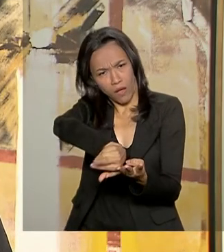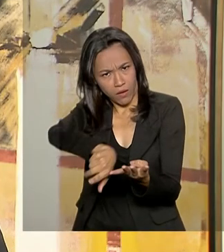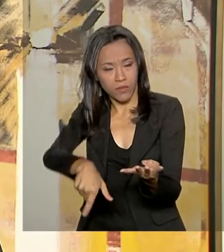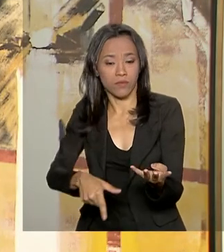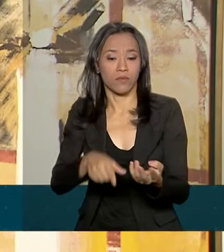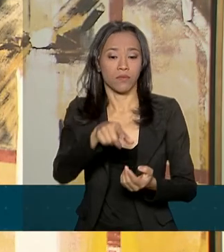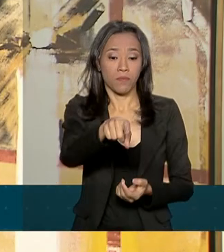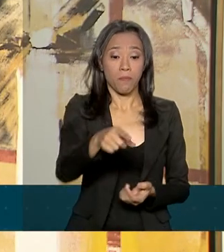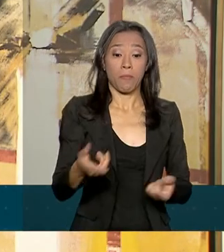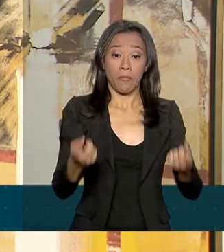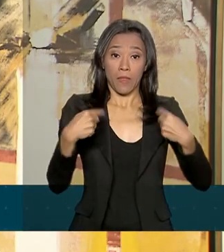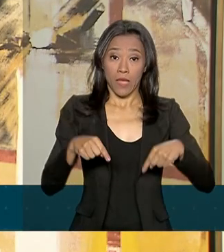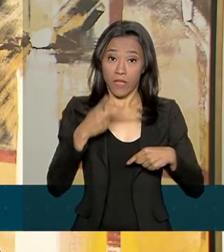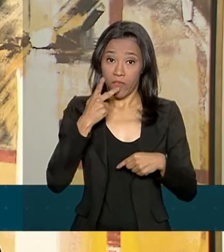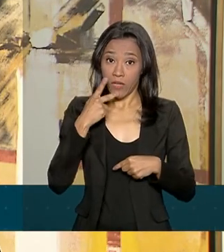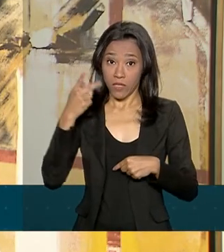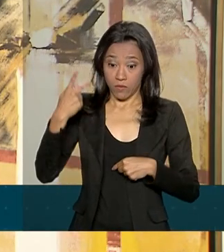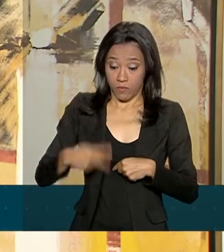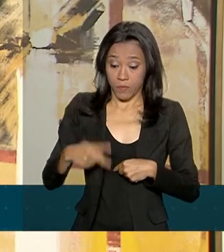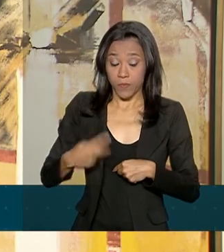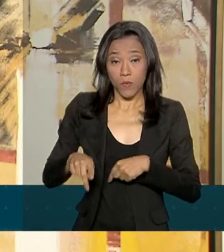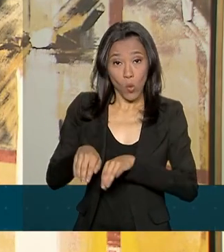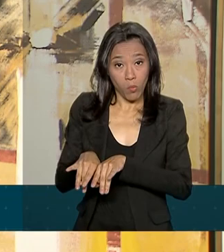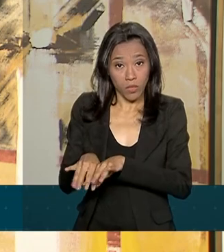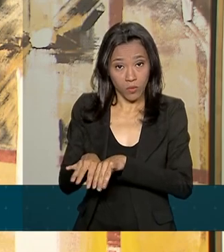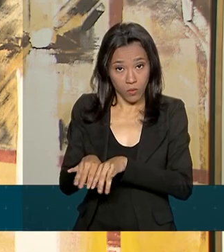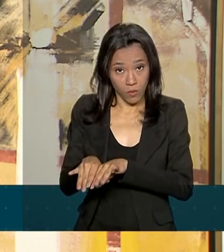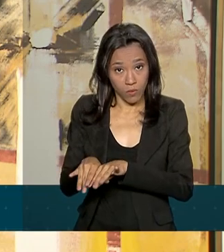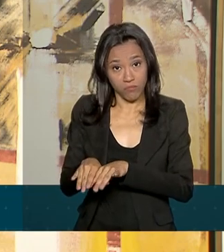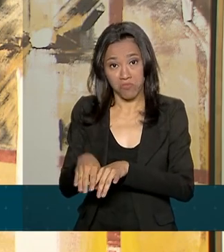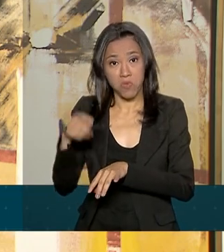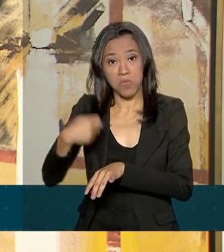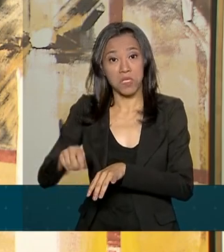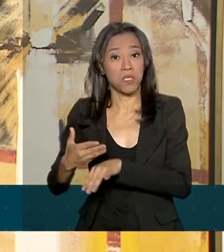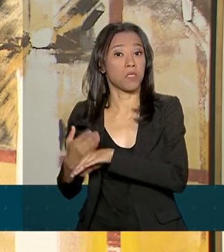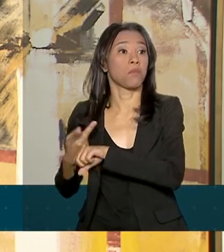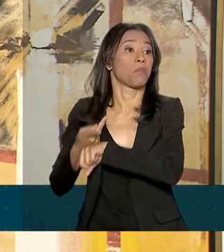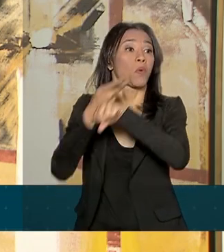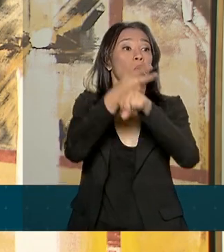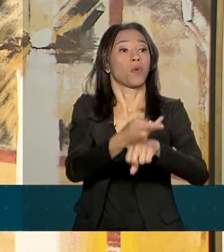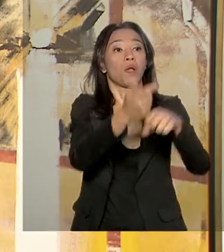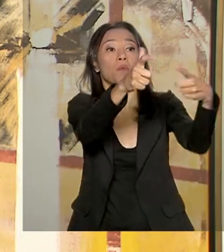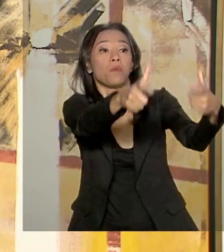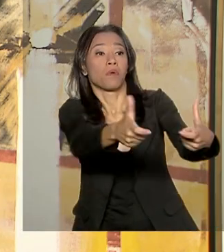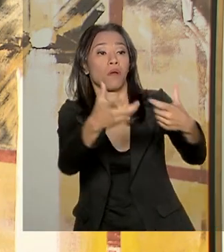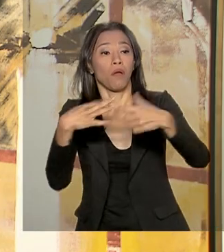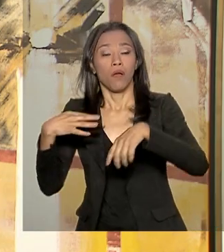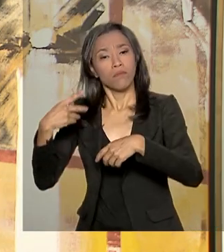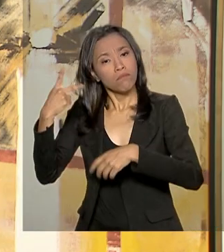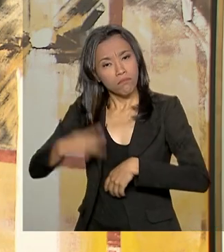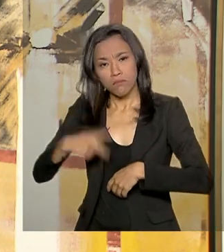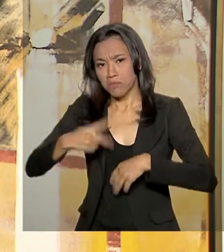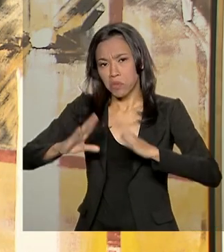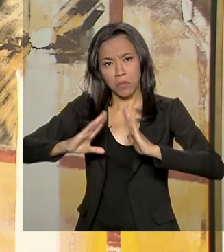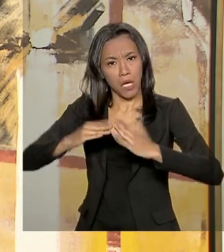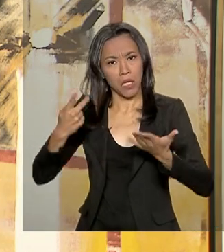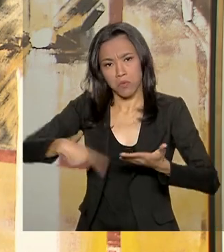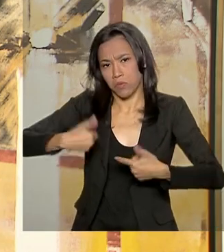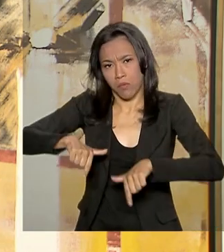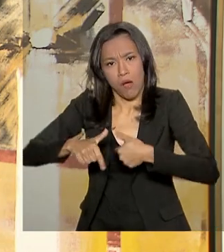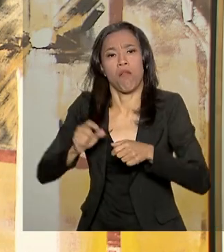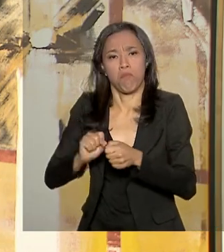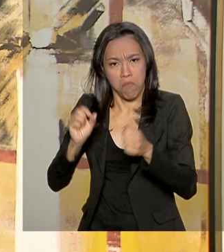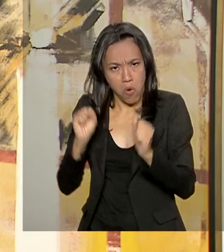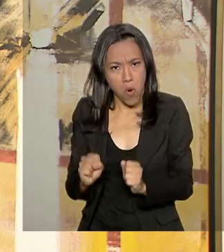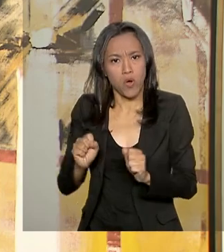poder gerar um processo lá da sua sala, do seu computador, não precisar recorrer a uma unidade, a um protocolo, né, e demorar dias